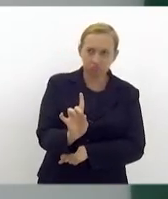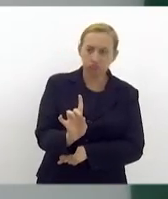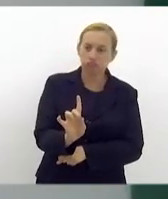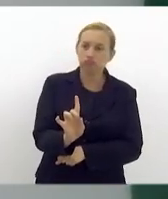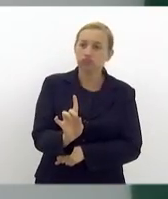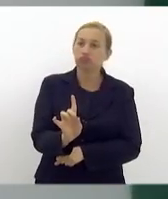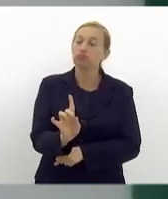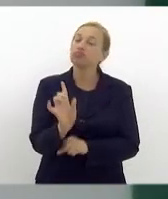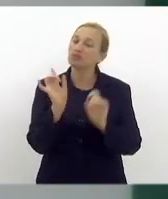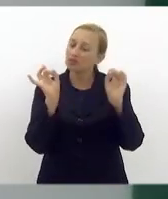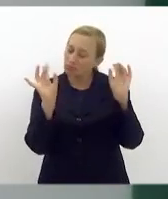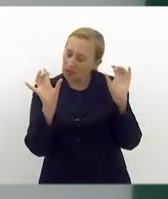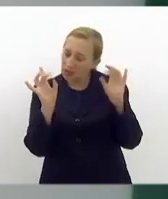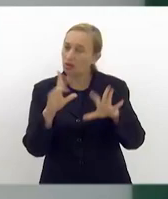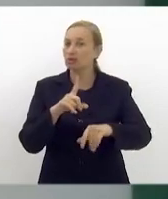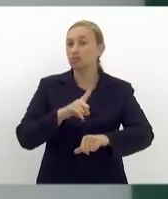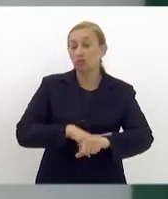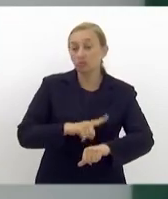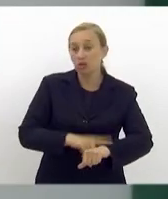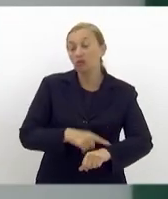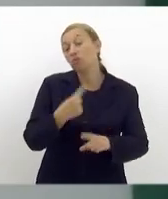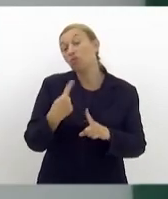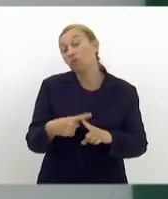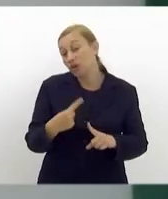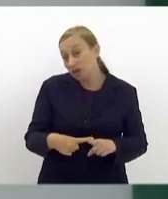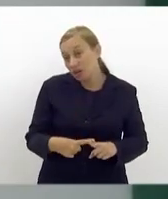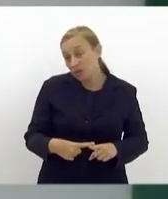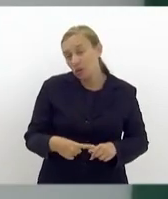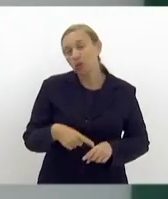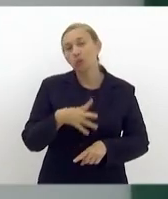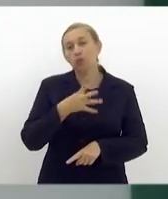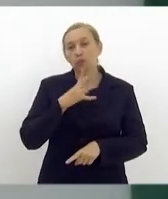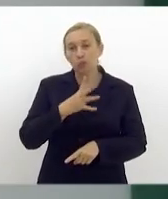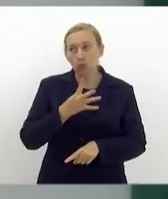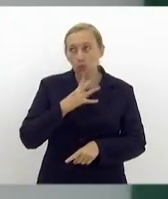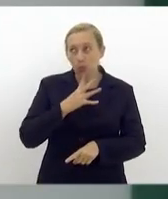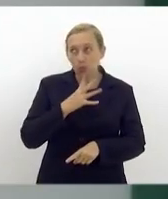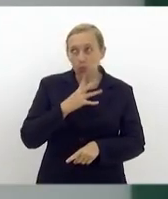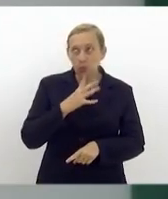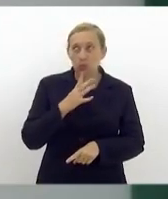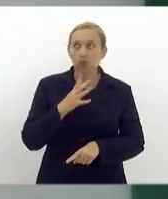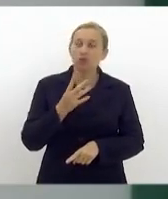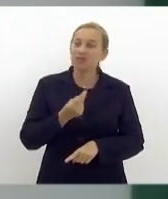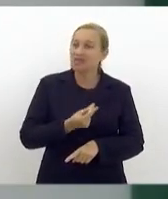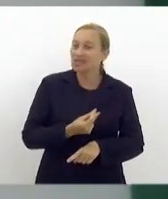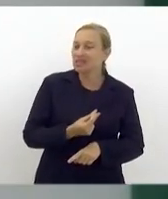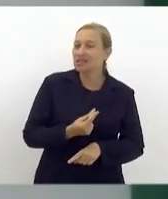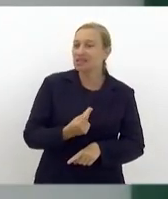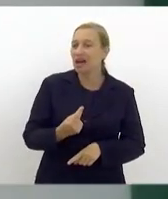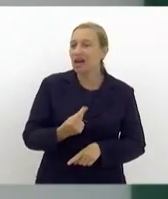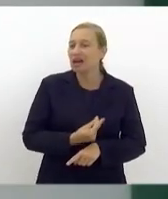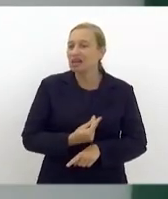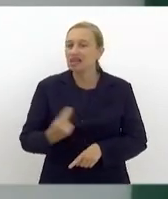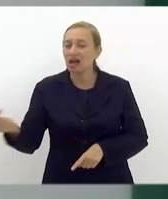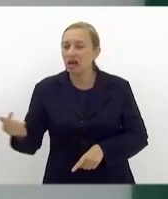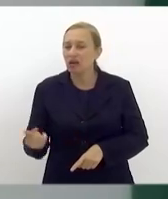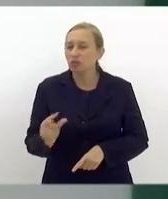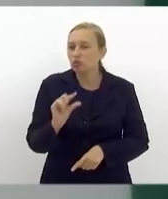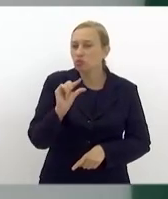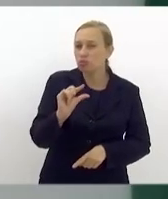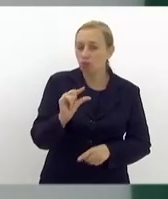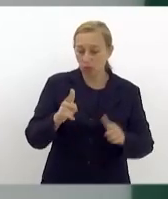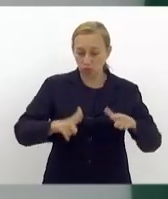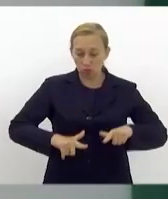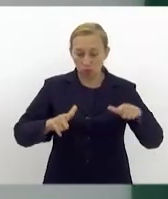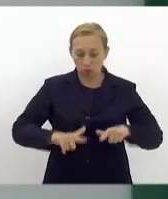muito especial esse momento, porque conhecemos, saímos um pouco da casinha do autismo. Eu conheci outras